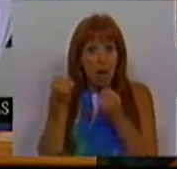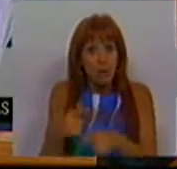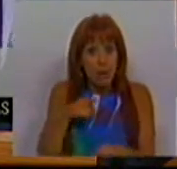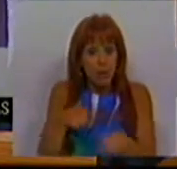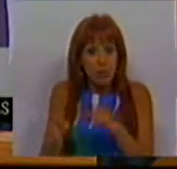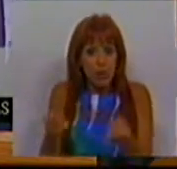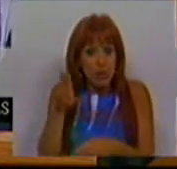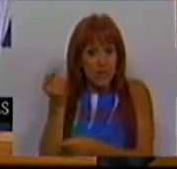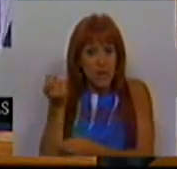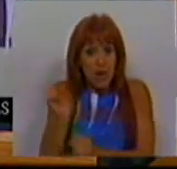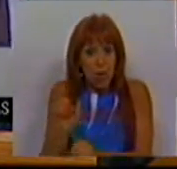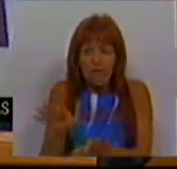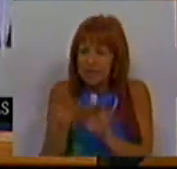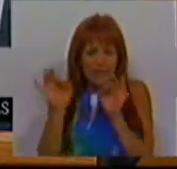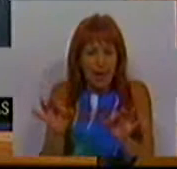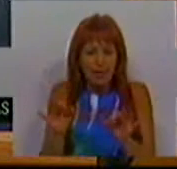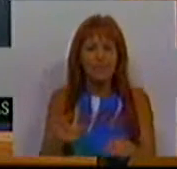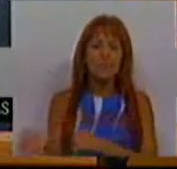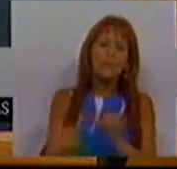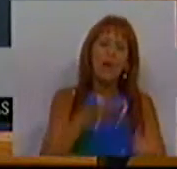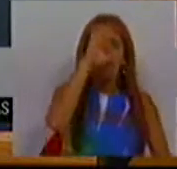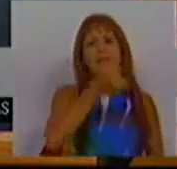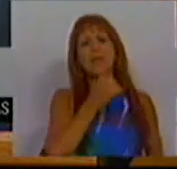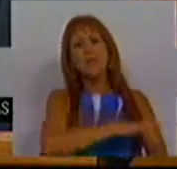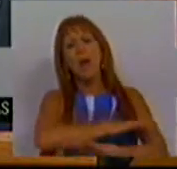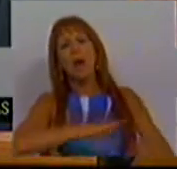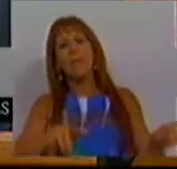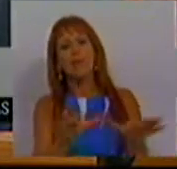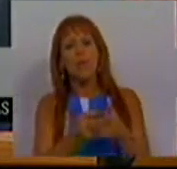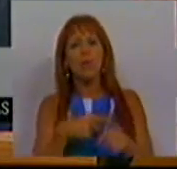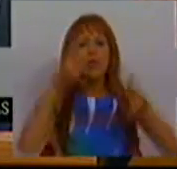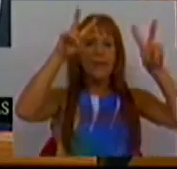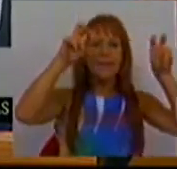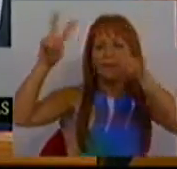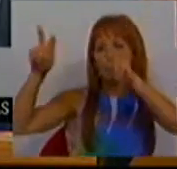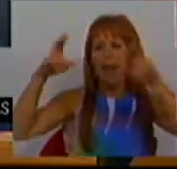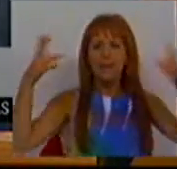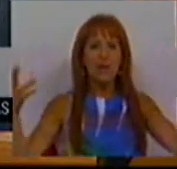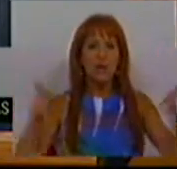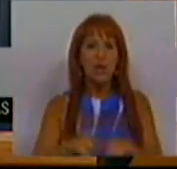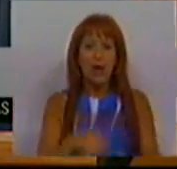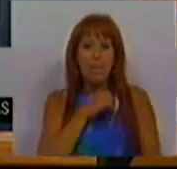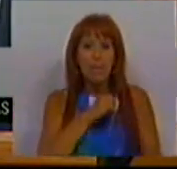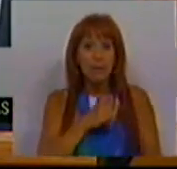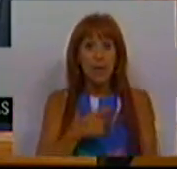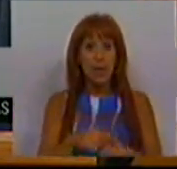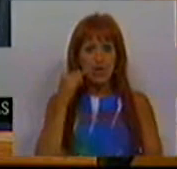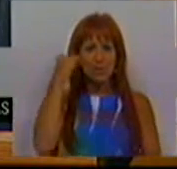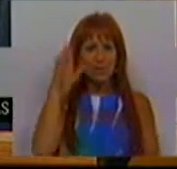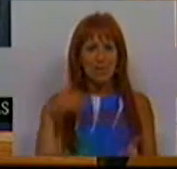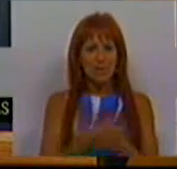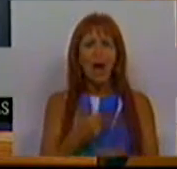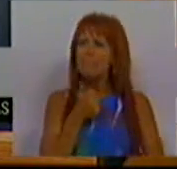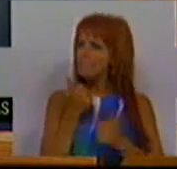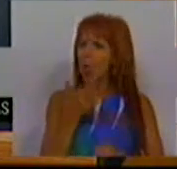política nem financeira. Por outro lado, o Governo decidiu acabar com as comissões temáticas que permitiam uma especialização